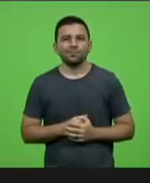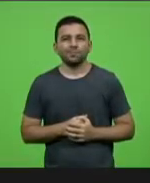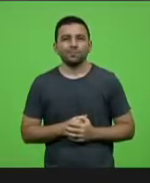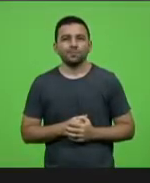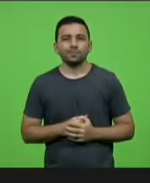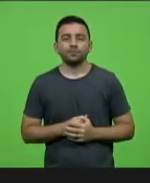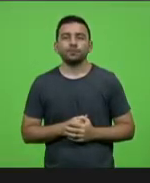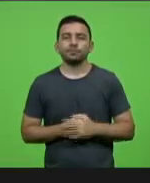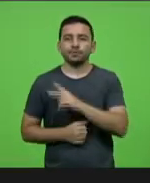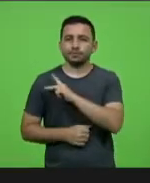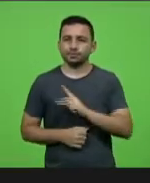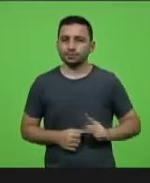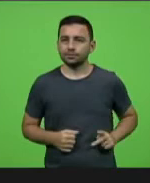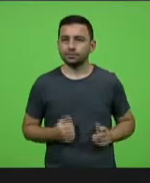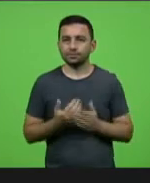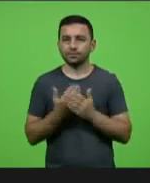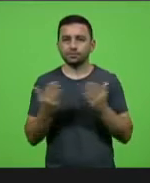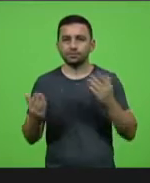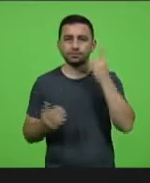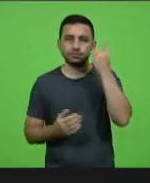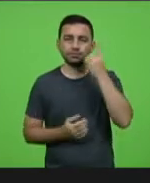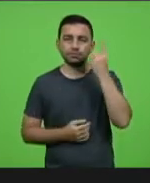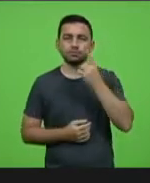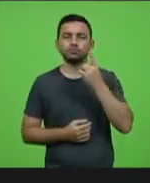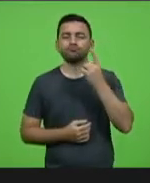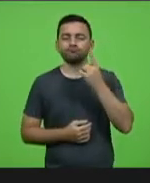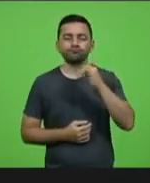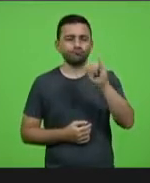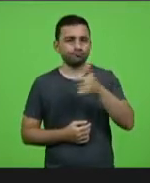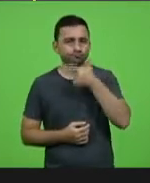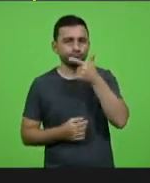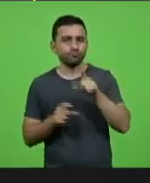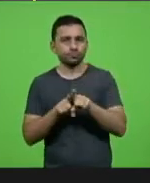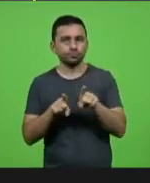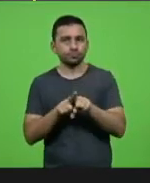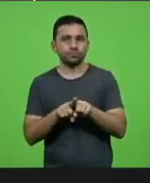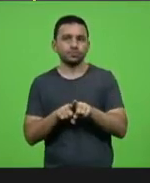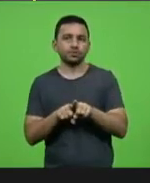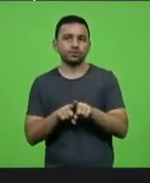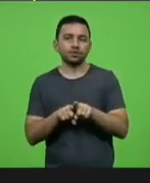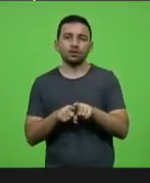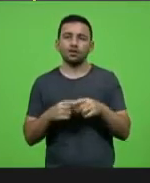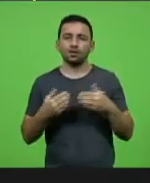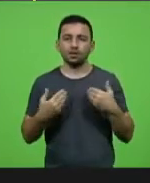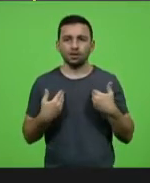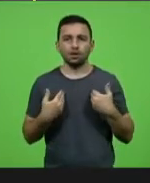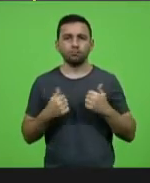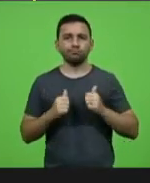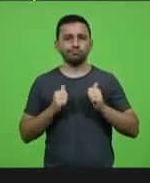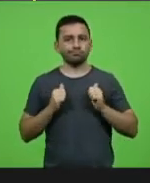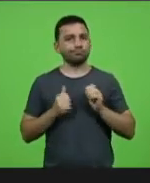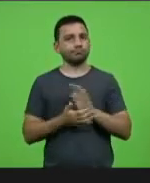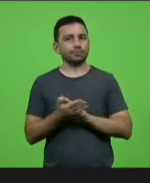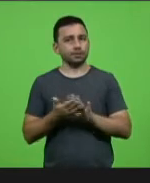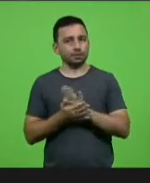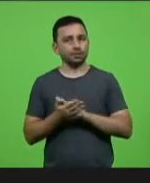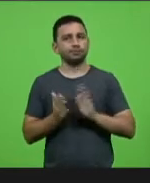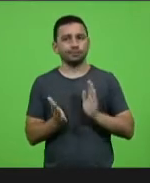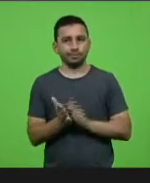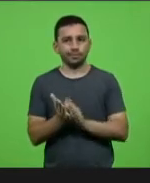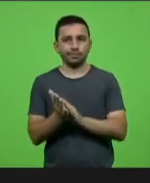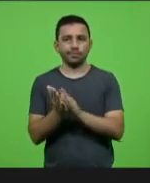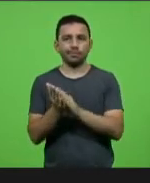Sr. Presidente, senhores deputados, deputado Geri Comper, não poderia deixar de parabenizar o